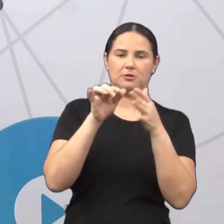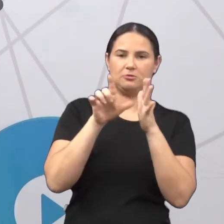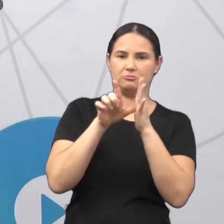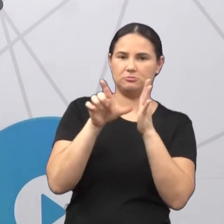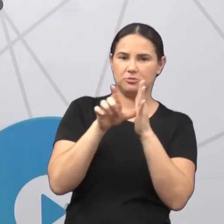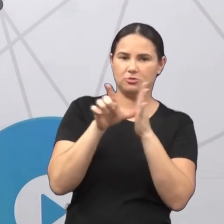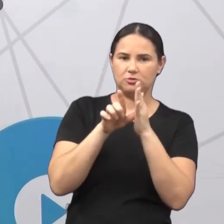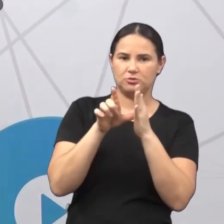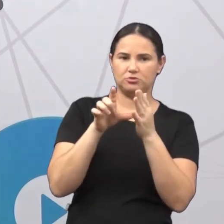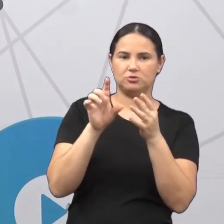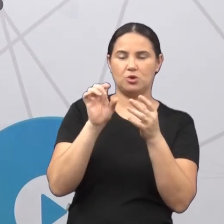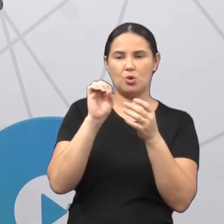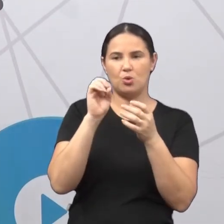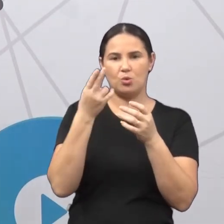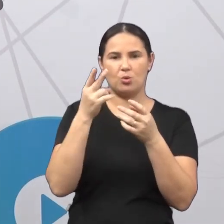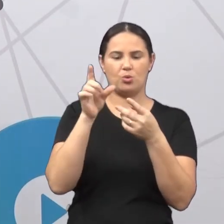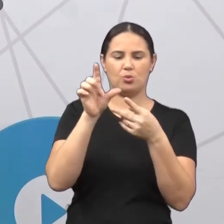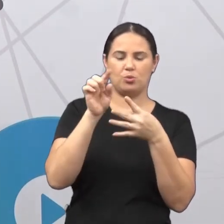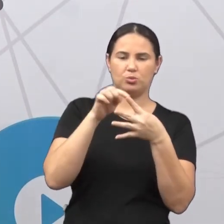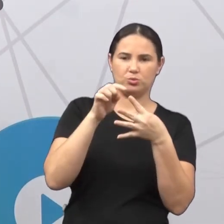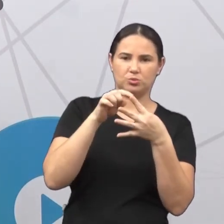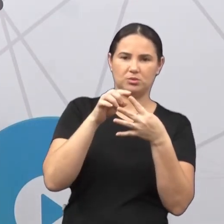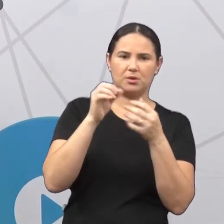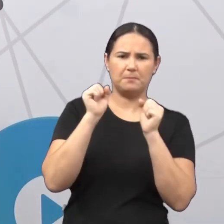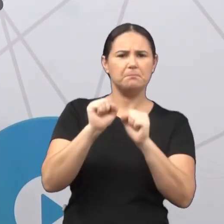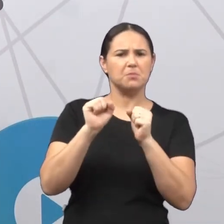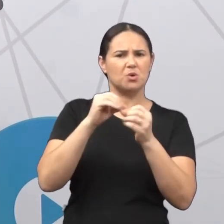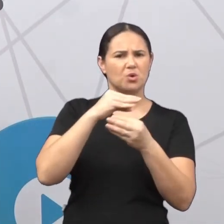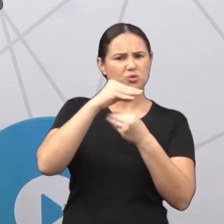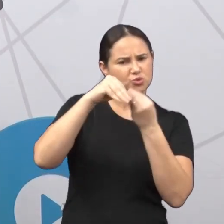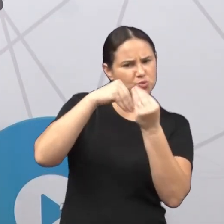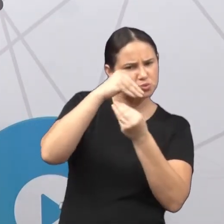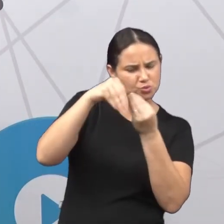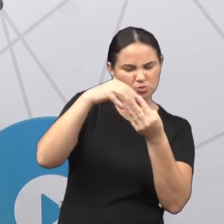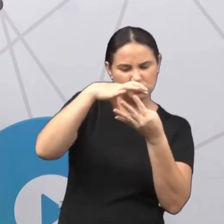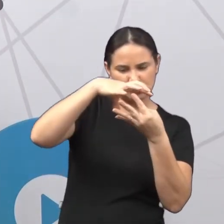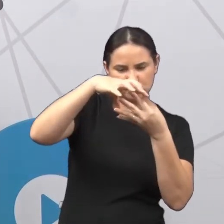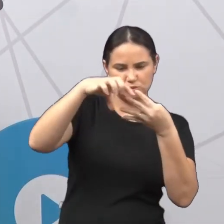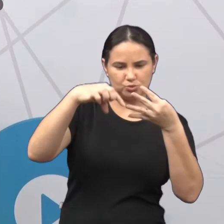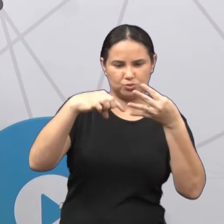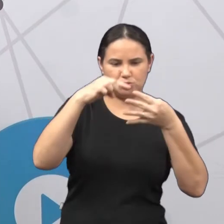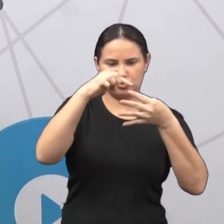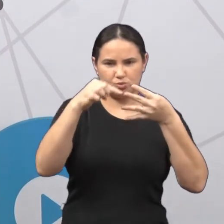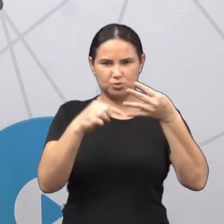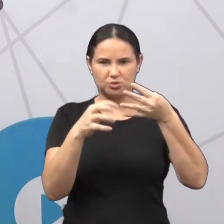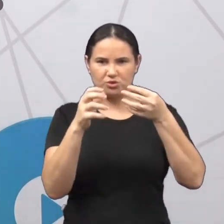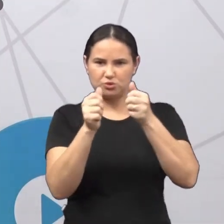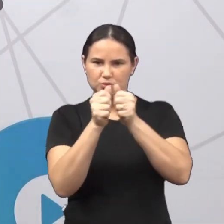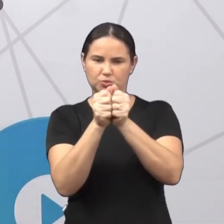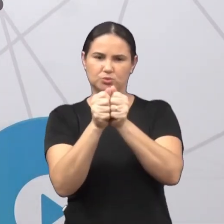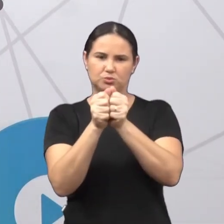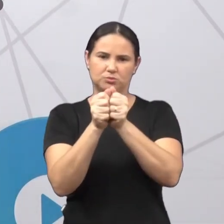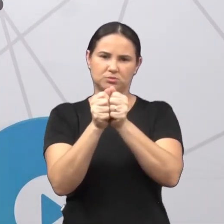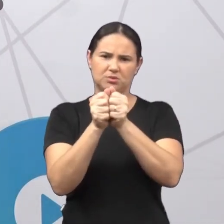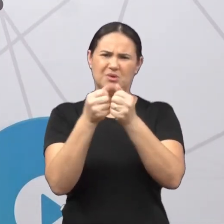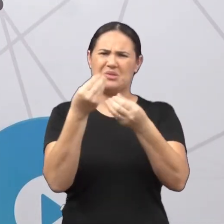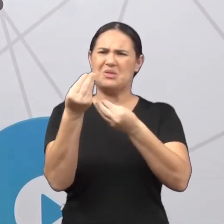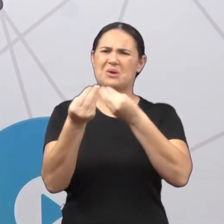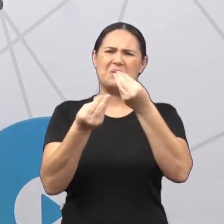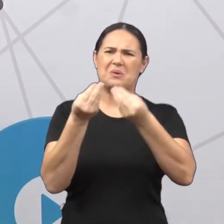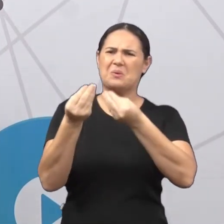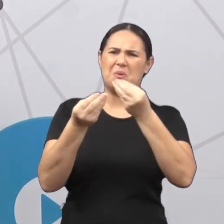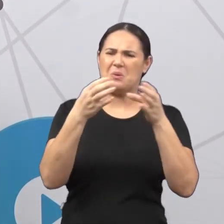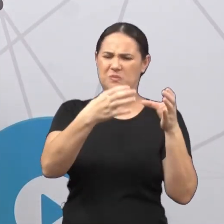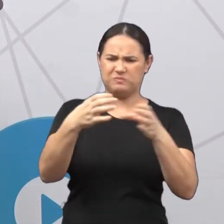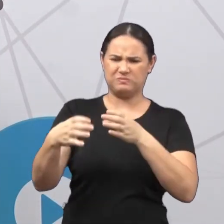tipos de bairro, todos juntos, no mesmo local. Aí, você já imaginou como é que é esse